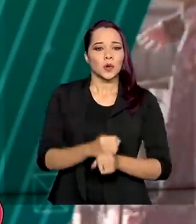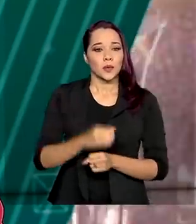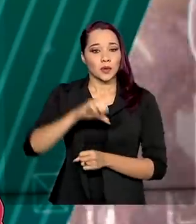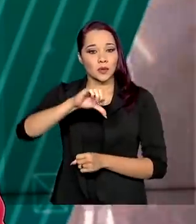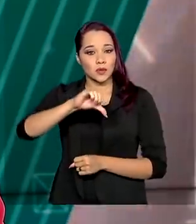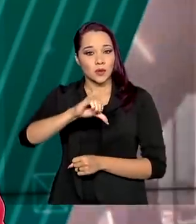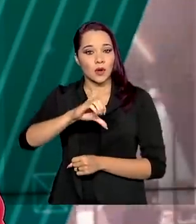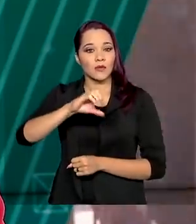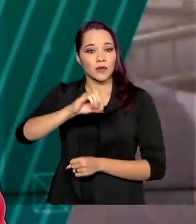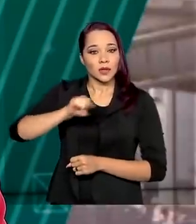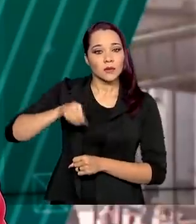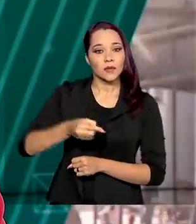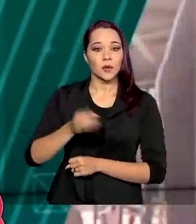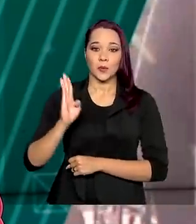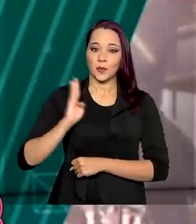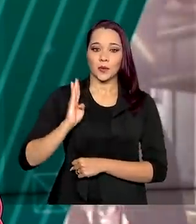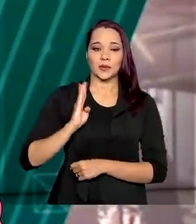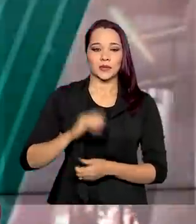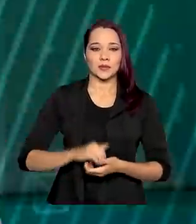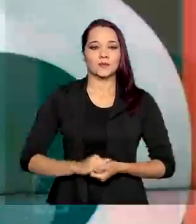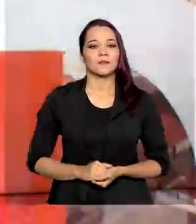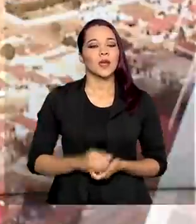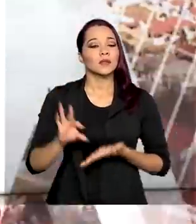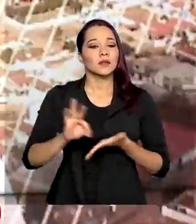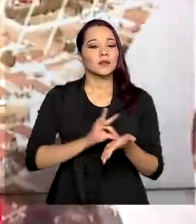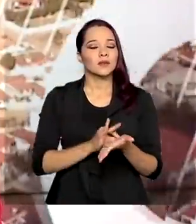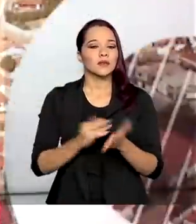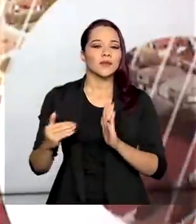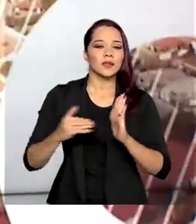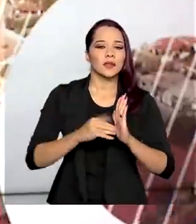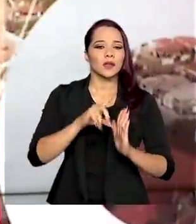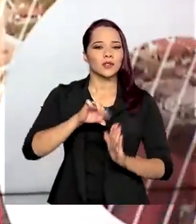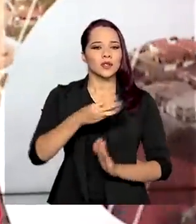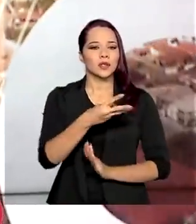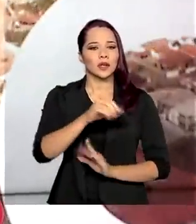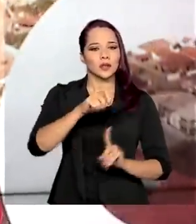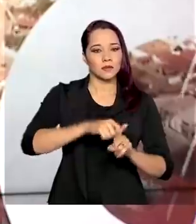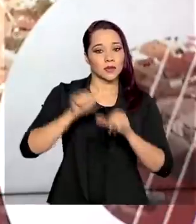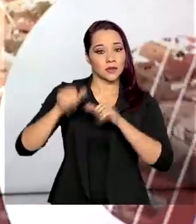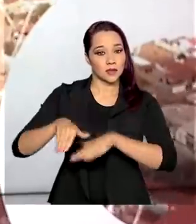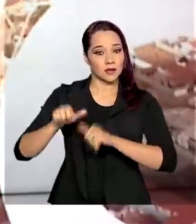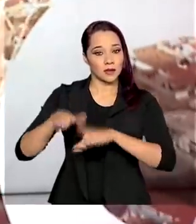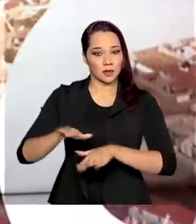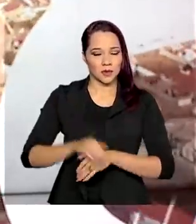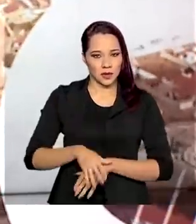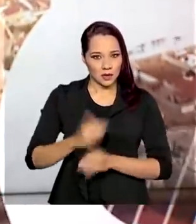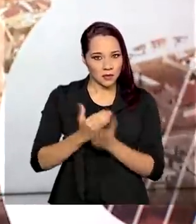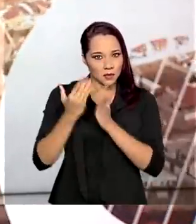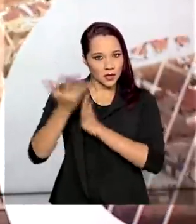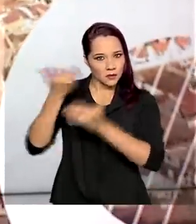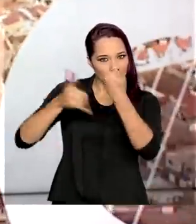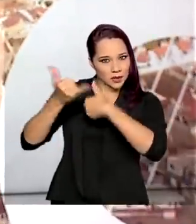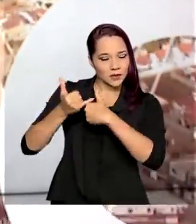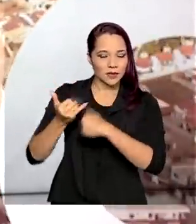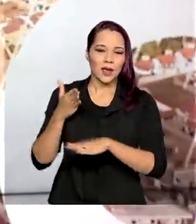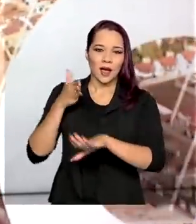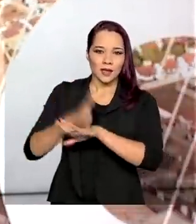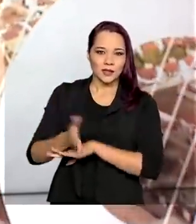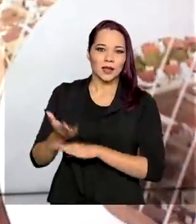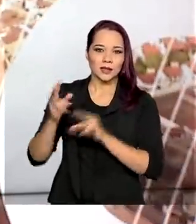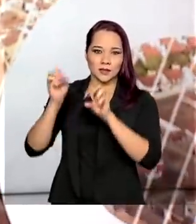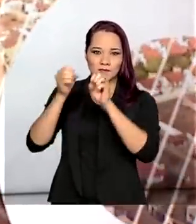ofertadas cerca de 90 mil bolsas. As inscrições vão até 30 de setembro. Para mais informações, é só acessar